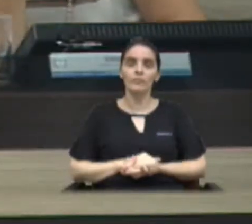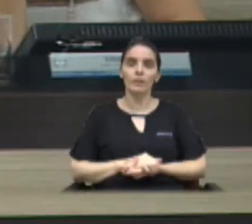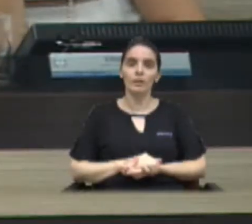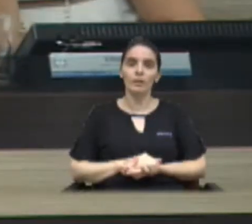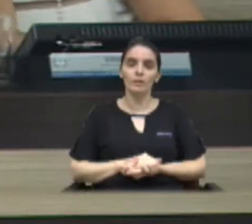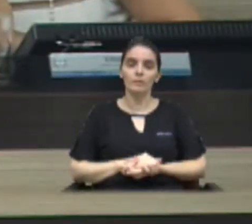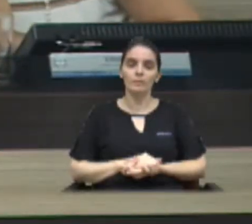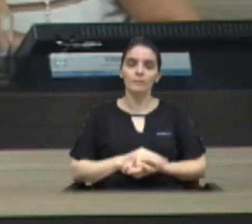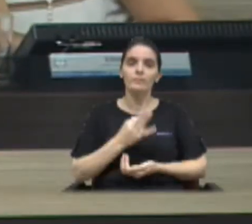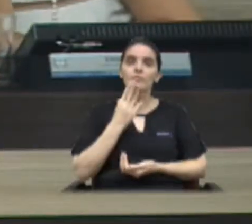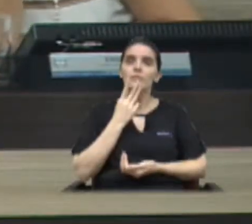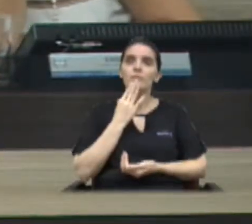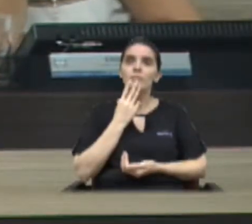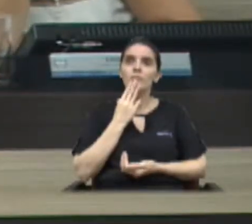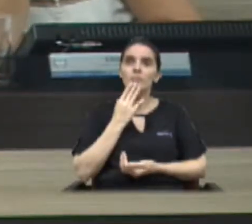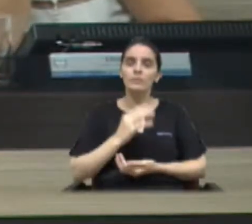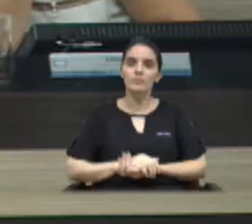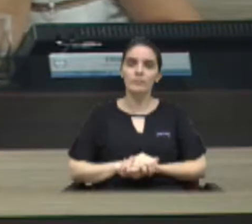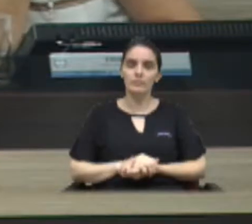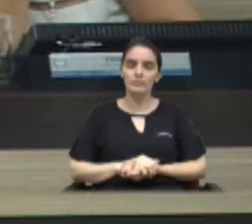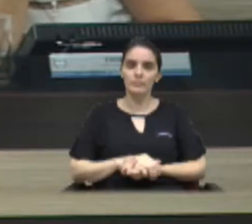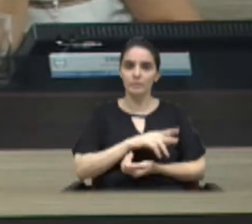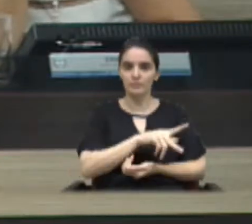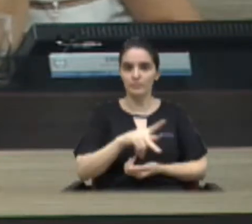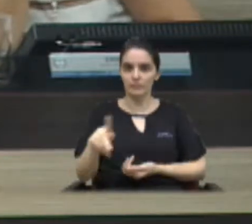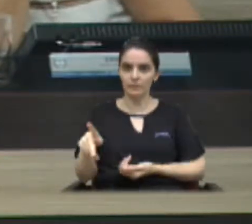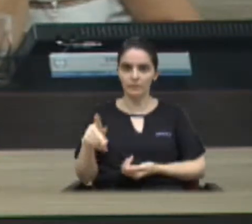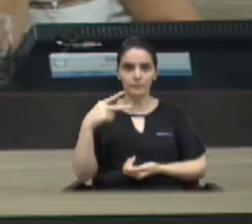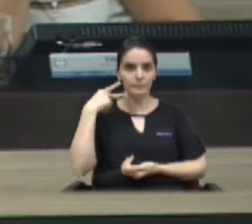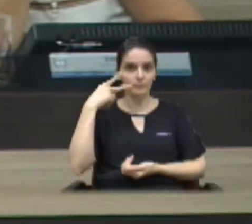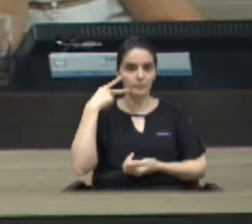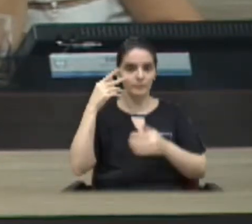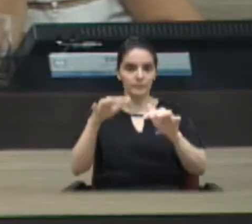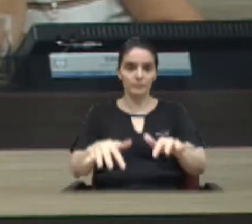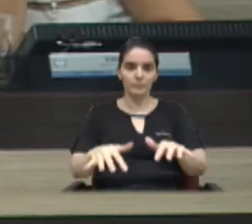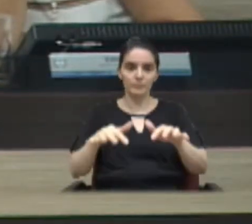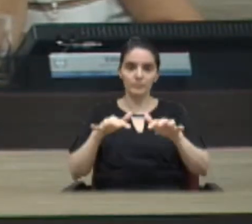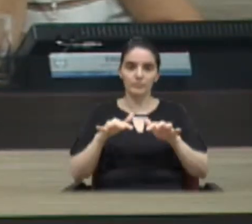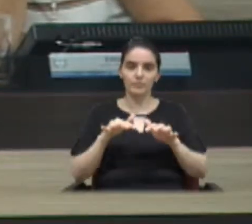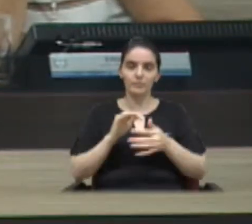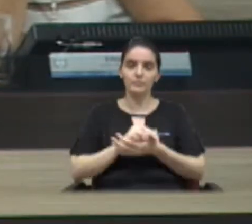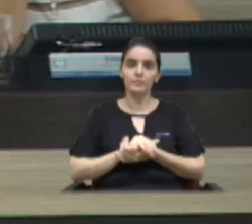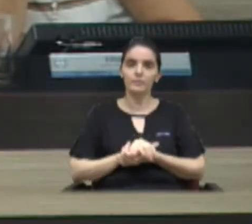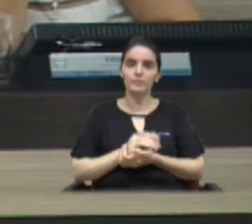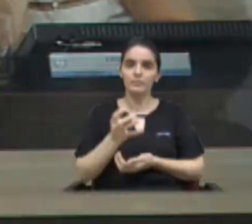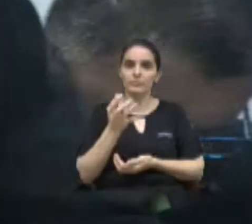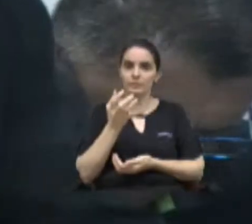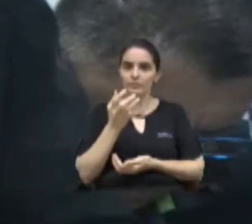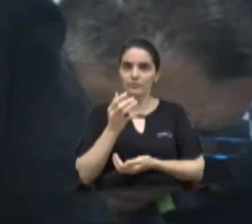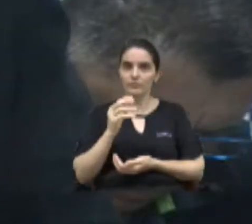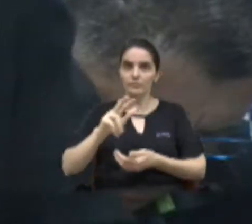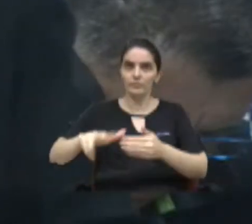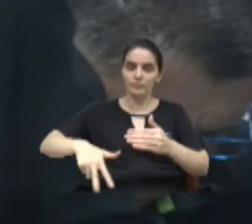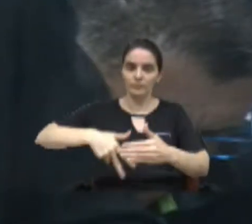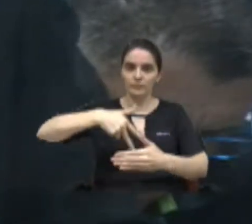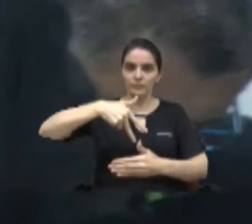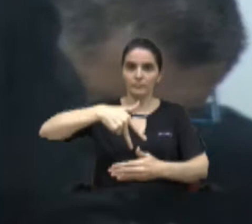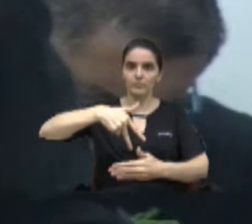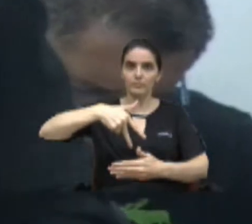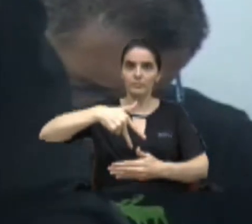palavra é o vereador Vaguinho. Senhor presidente, nobres pares, público presente, eu gostaria só de me levantar para poder